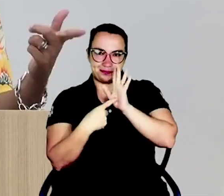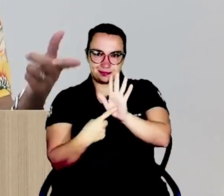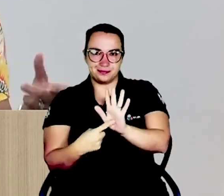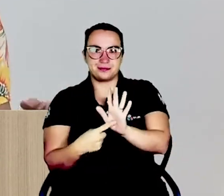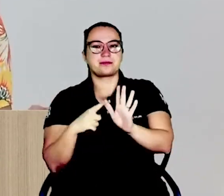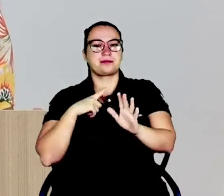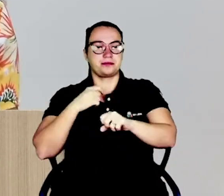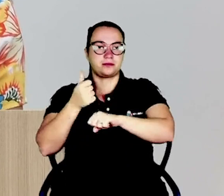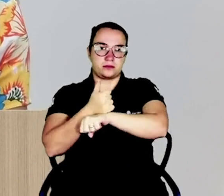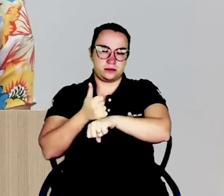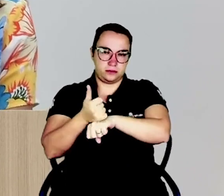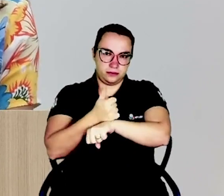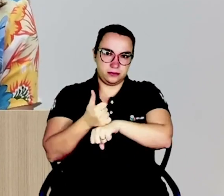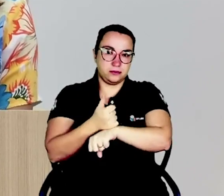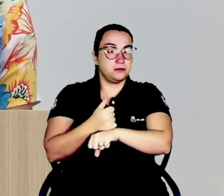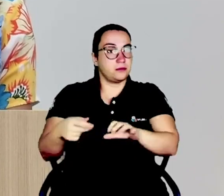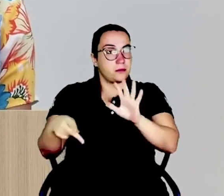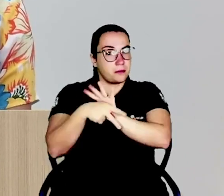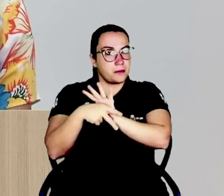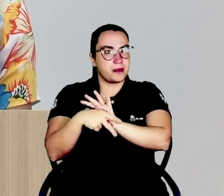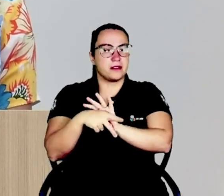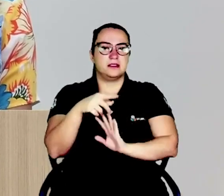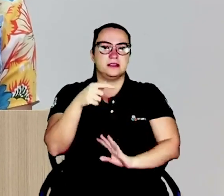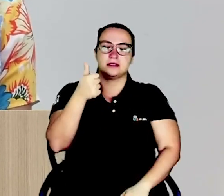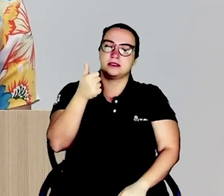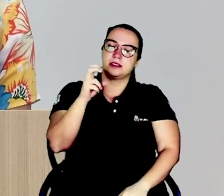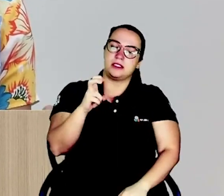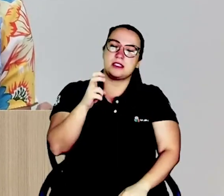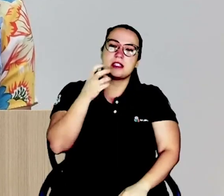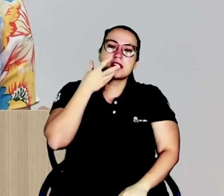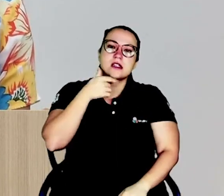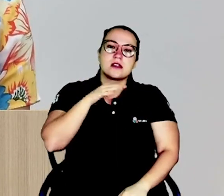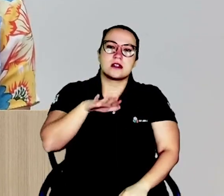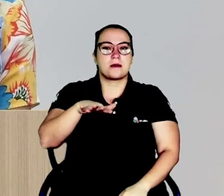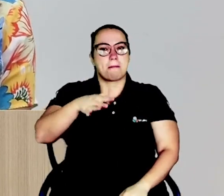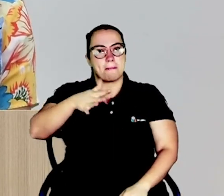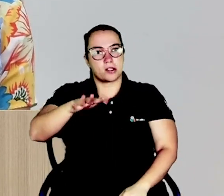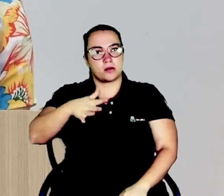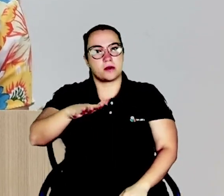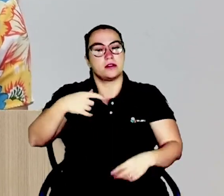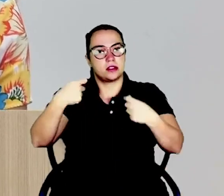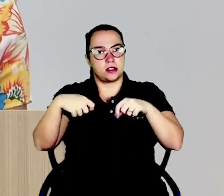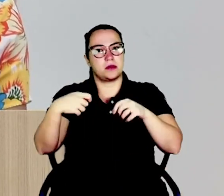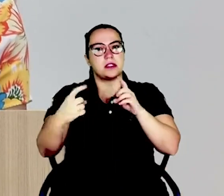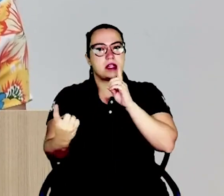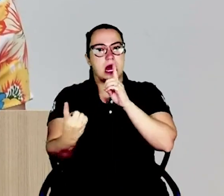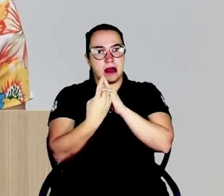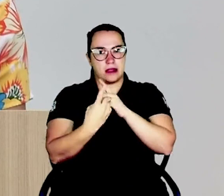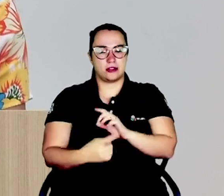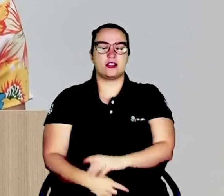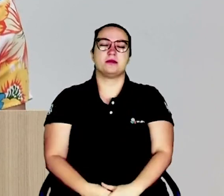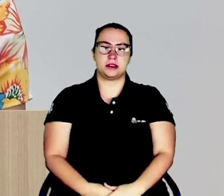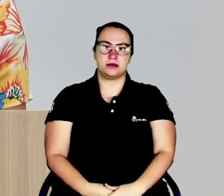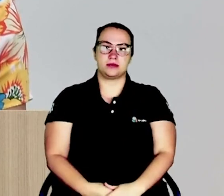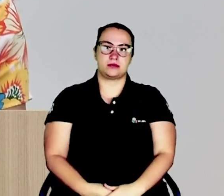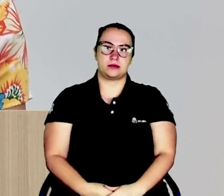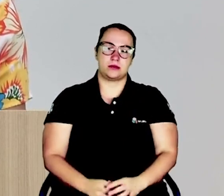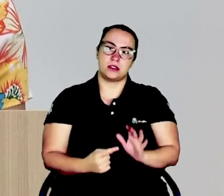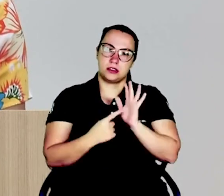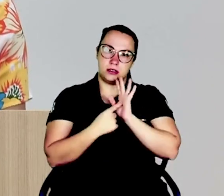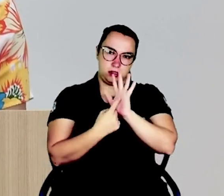profissional. Lá, há 15 crianças, mais ou menos, que precisam desse atendimento. E nossa indicação